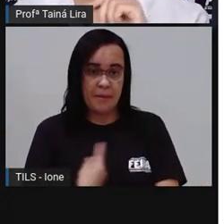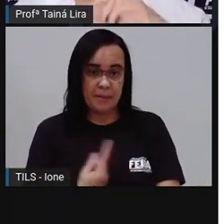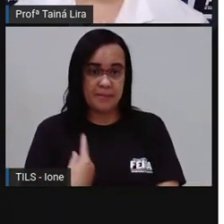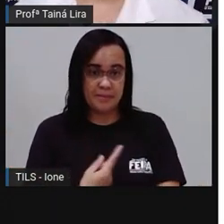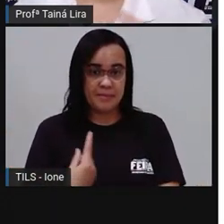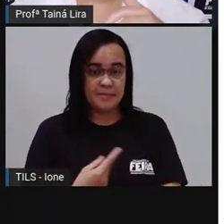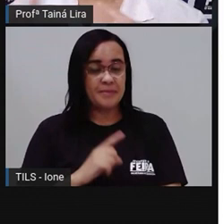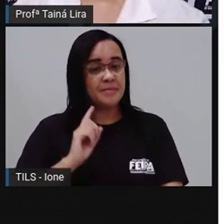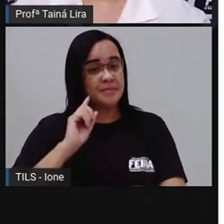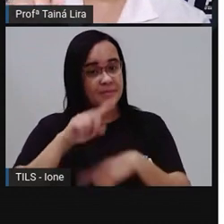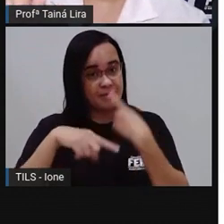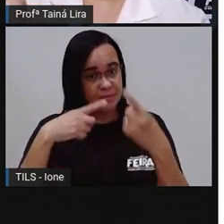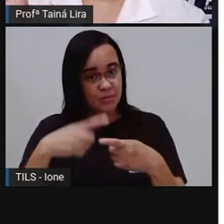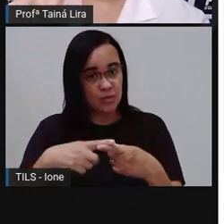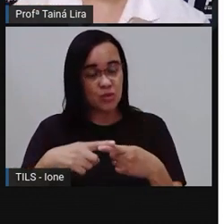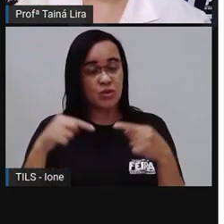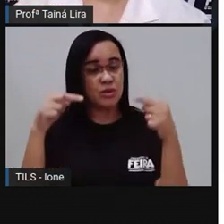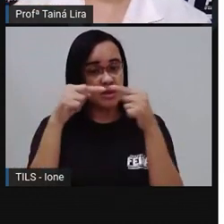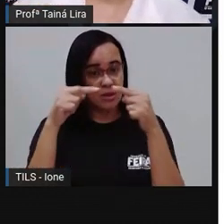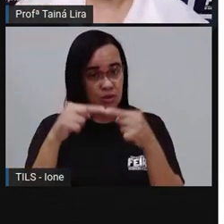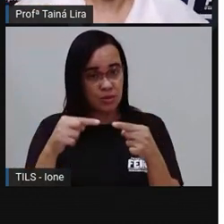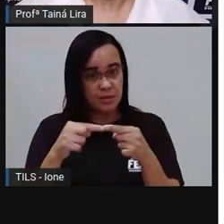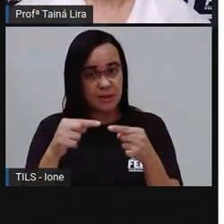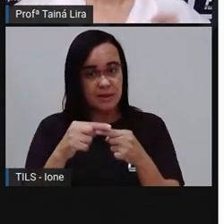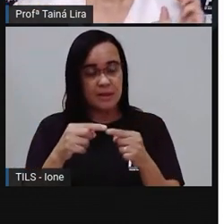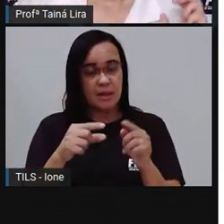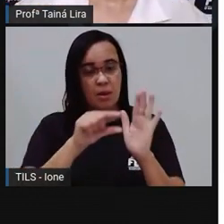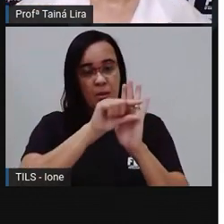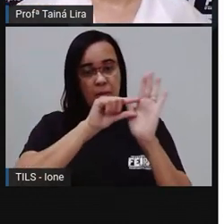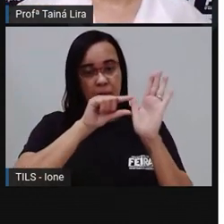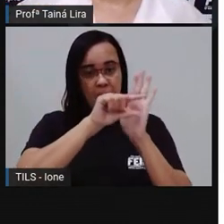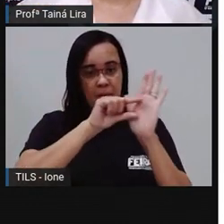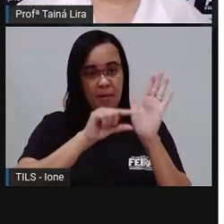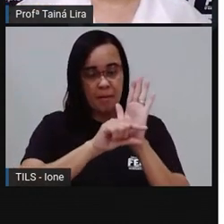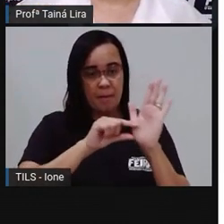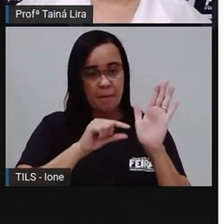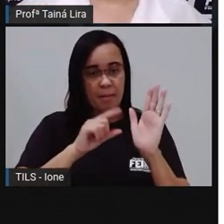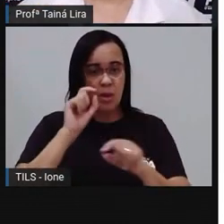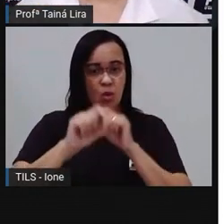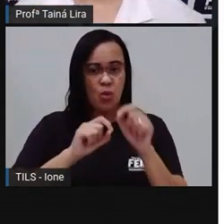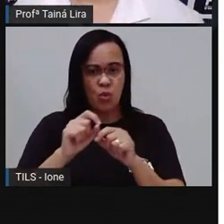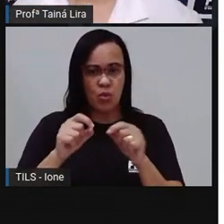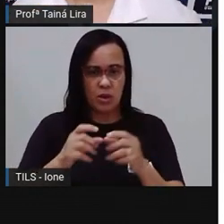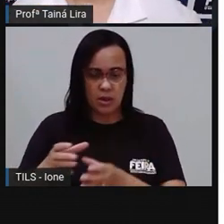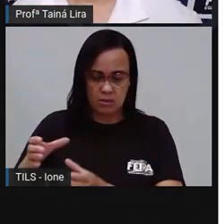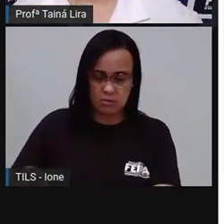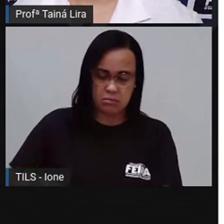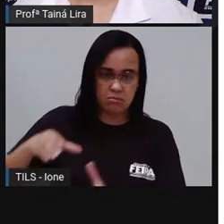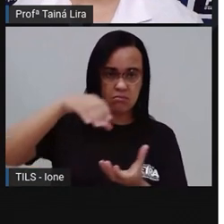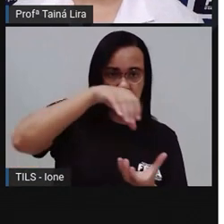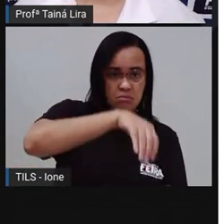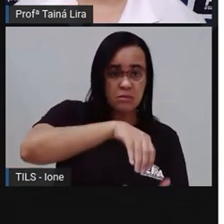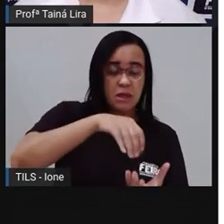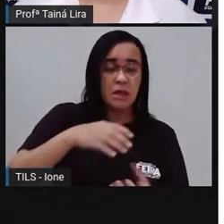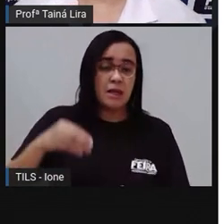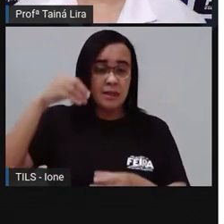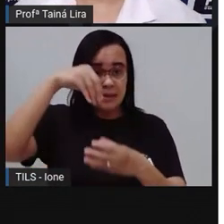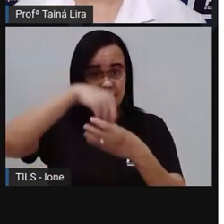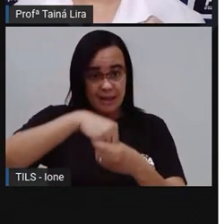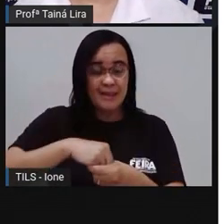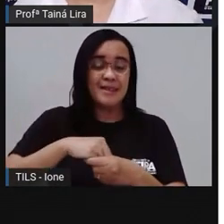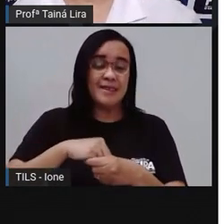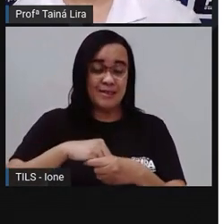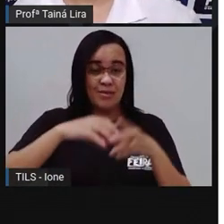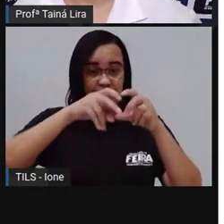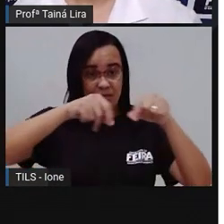Agora, vamos ver o outro para ver qual vai ficar ali em cima, tá? Em uma vasilha, coloque a farinha de trigo e o açúcar e junte o